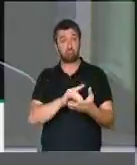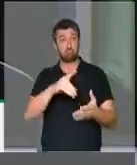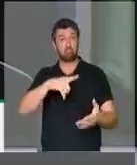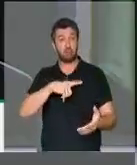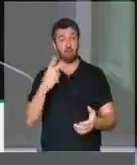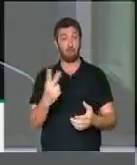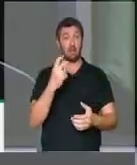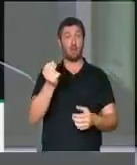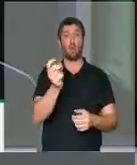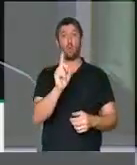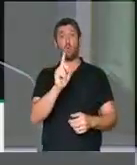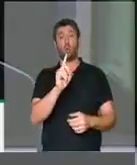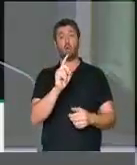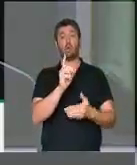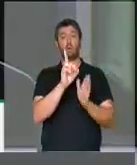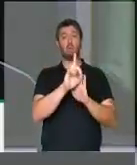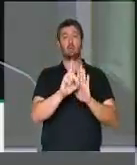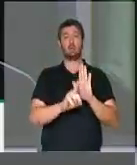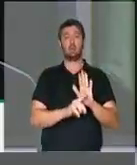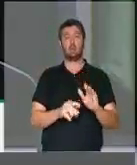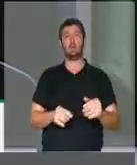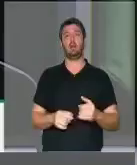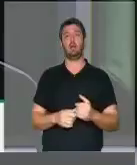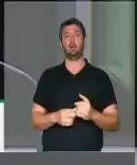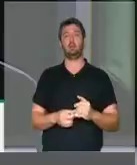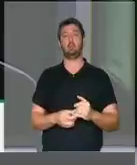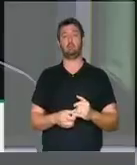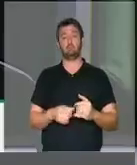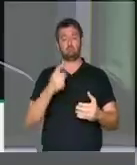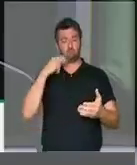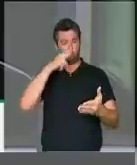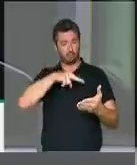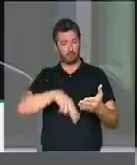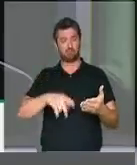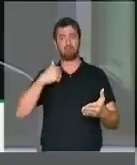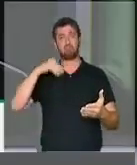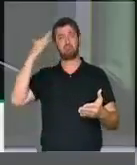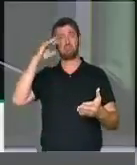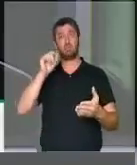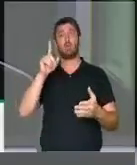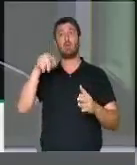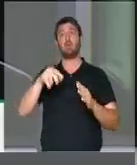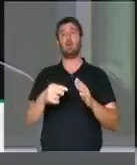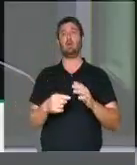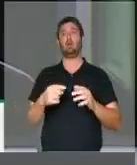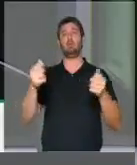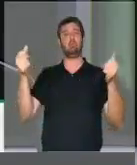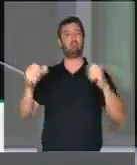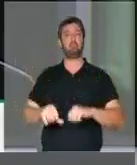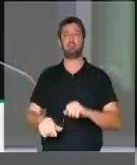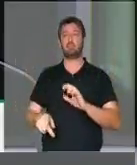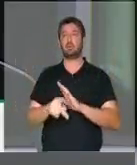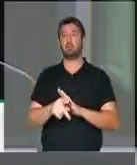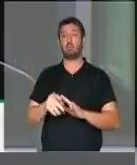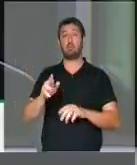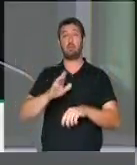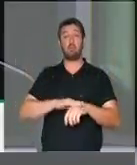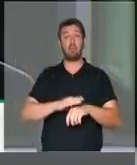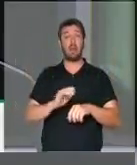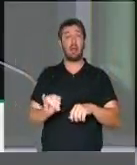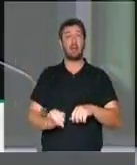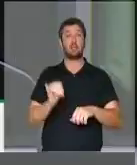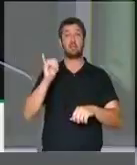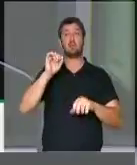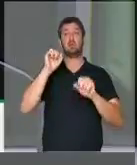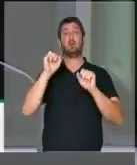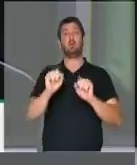ou não do próprio decreto, nós analisamos e estamos entendendo que é uma regressão das mais importantes